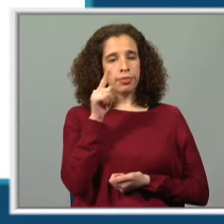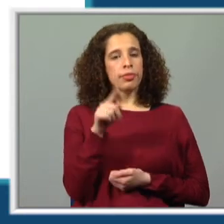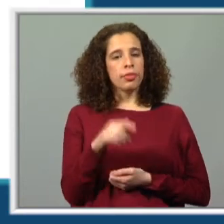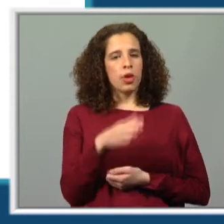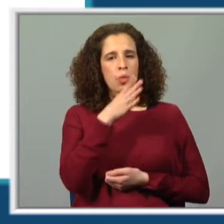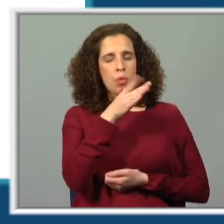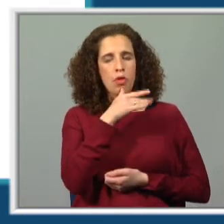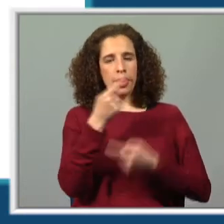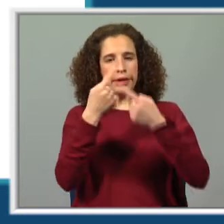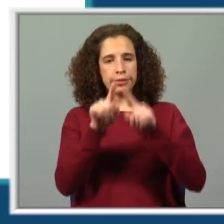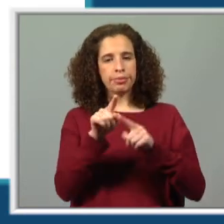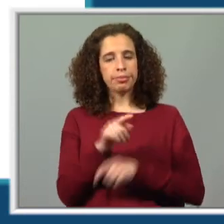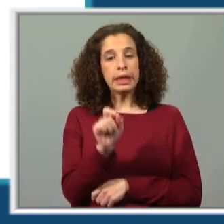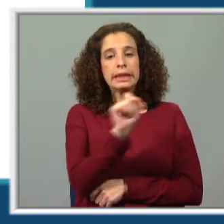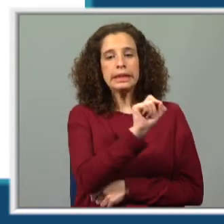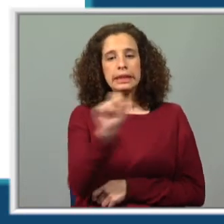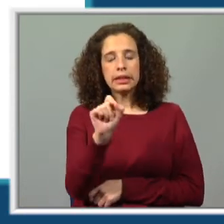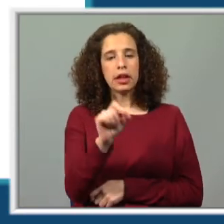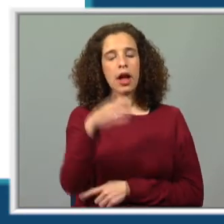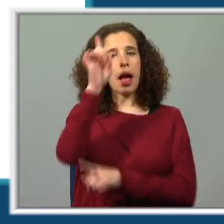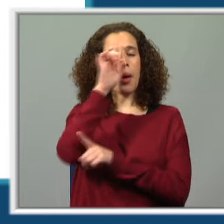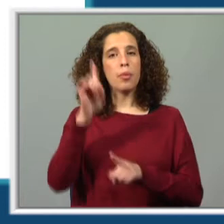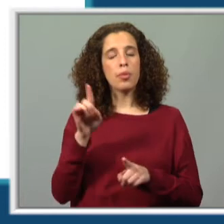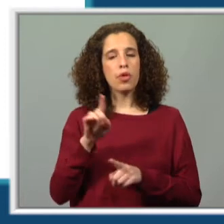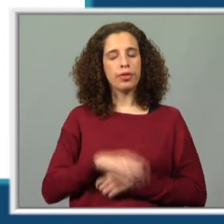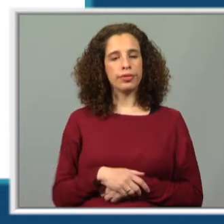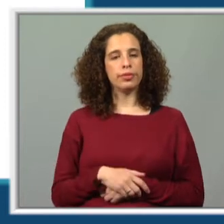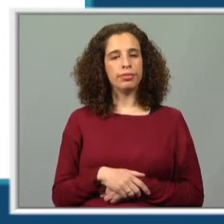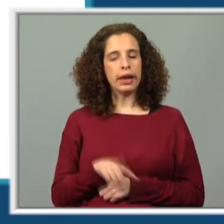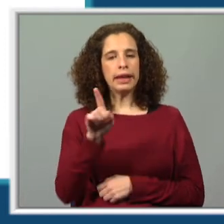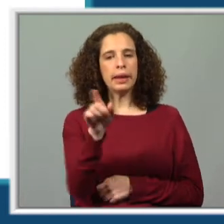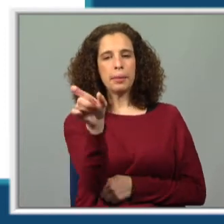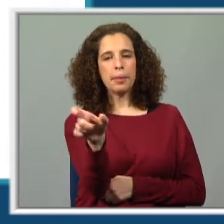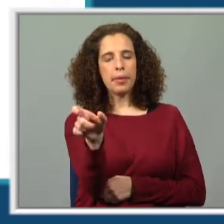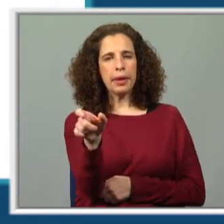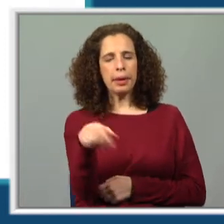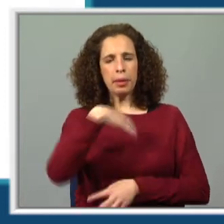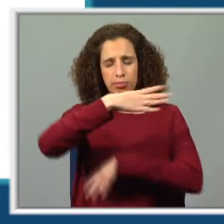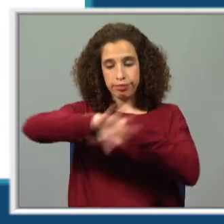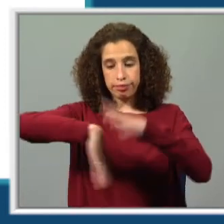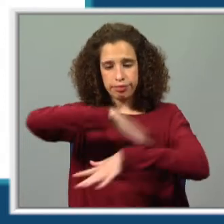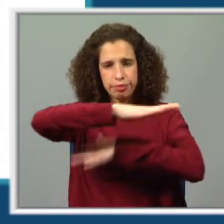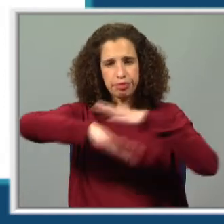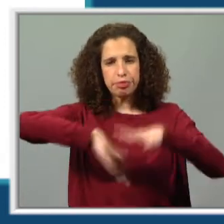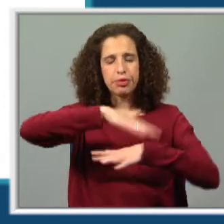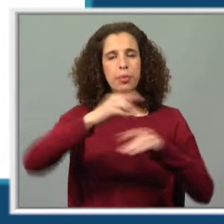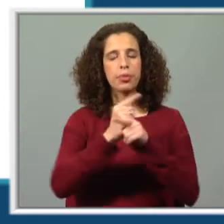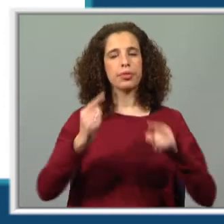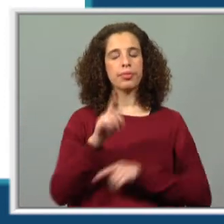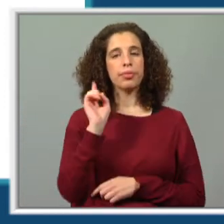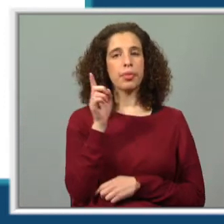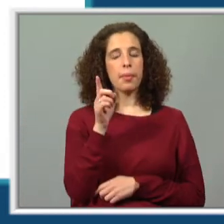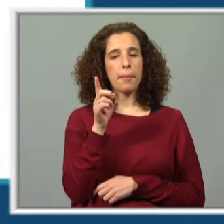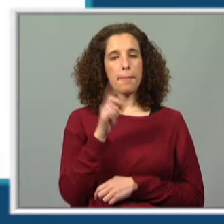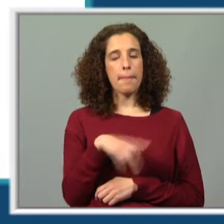tonalidade diferente e sublinhado, a professora Isa tem ali a palavra desorganizada, porque esta